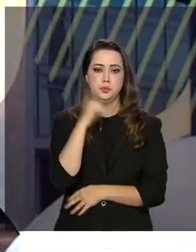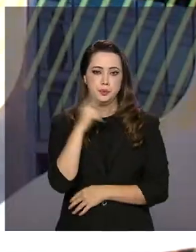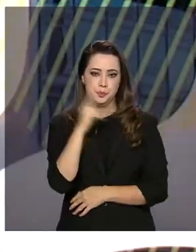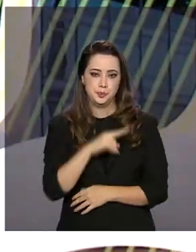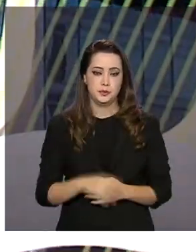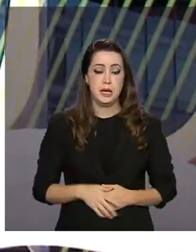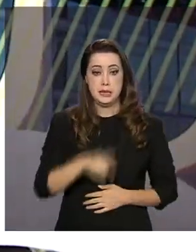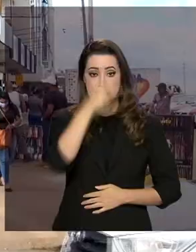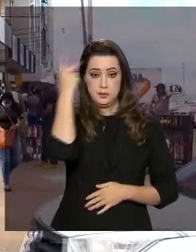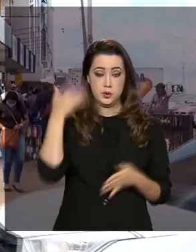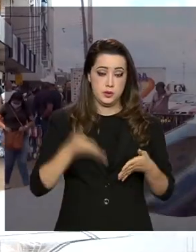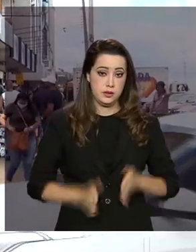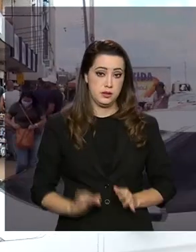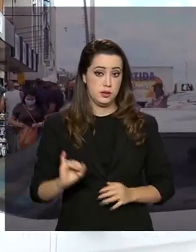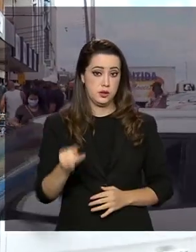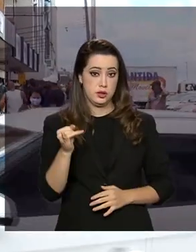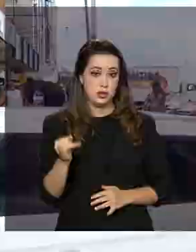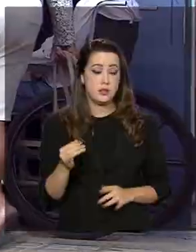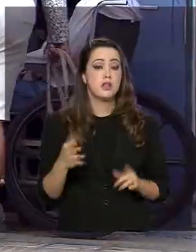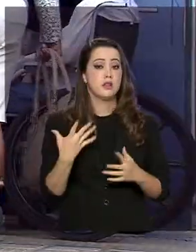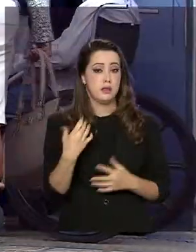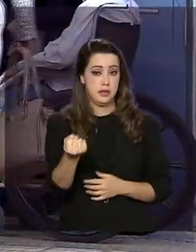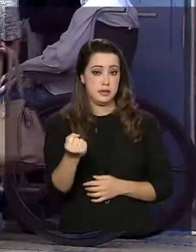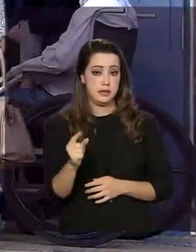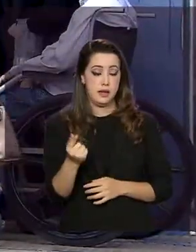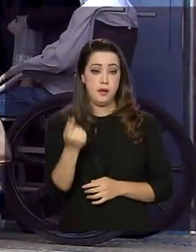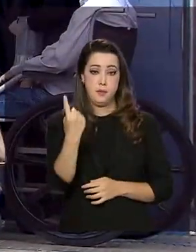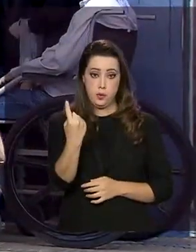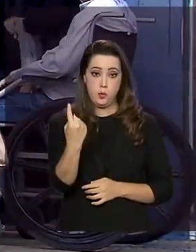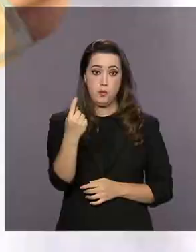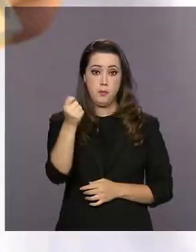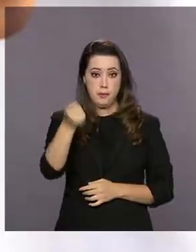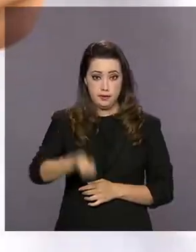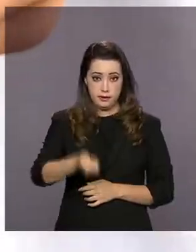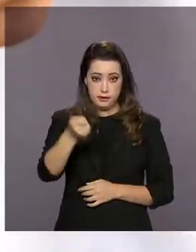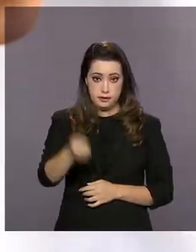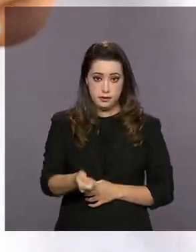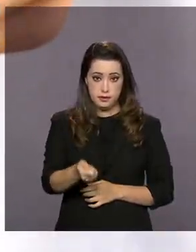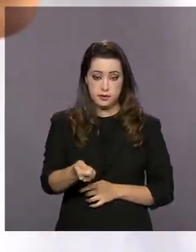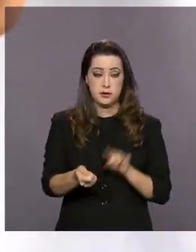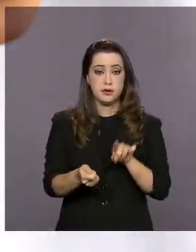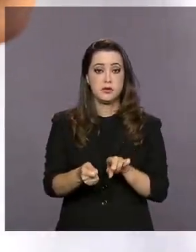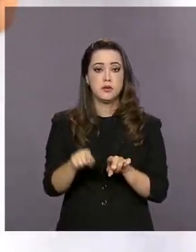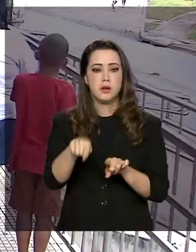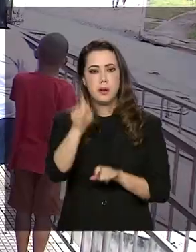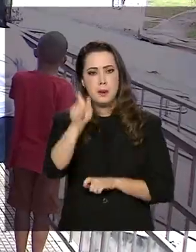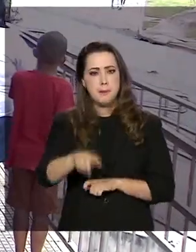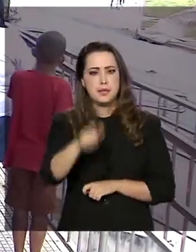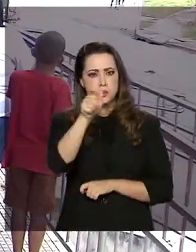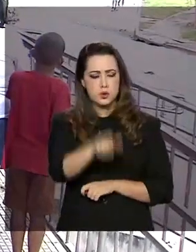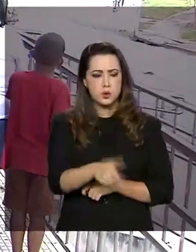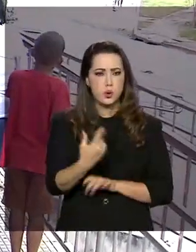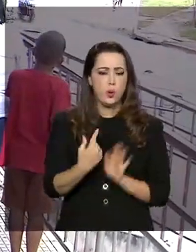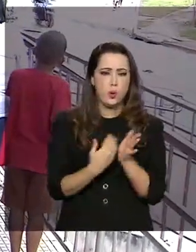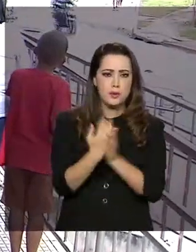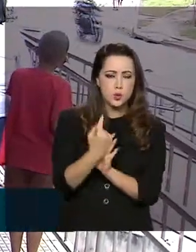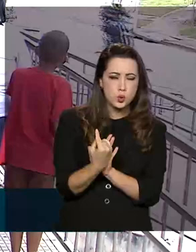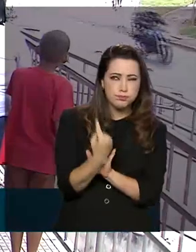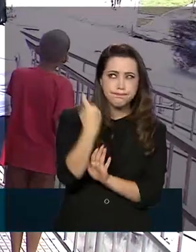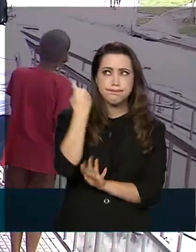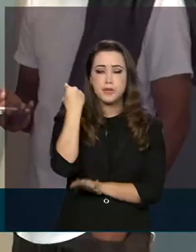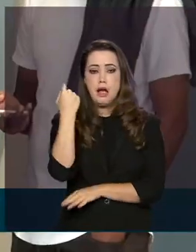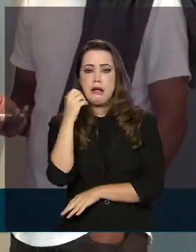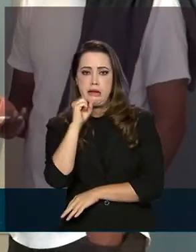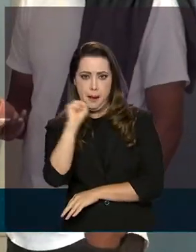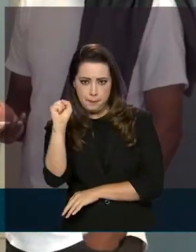emergencial. São os nascidos em janeiro que recebem mais de uma parcela do benefício. Quem recebeu lá no começo, em